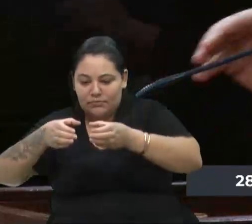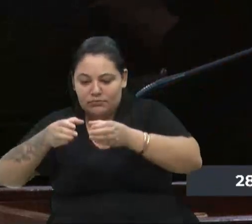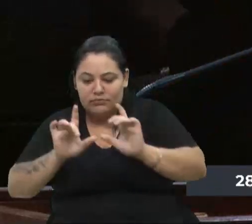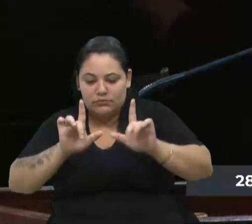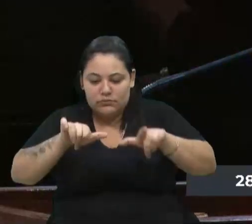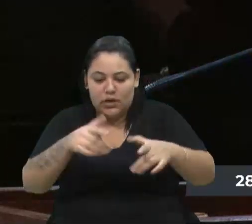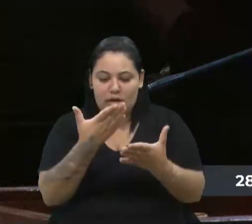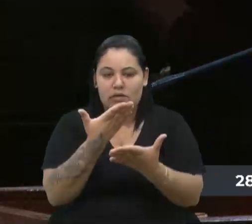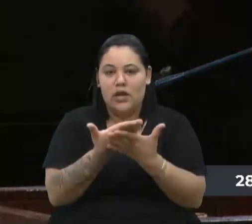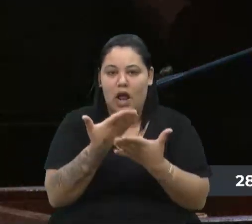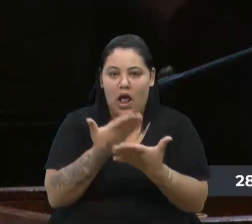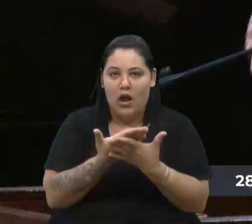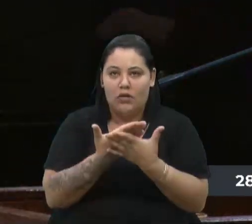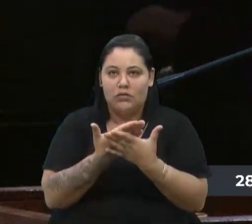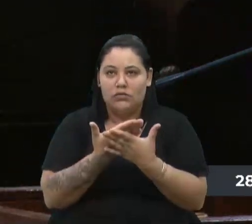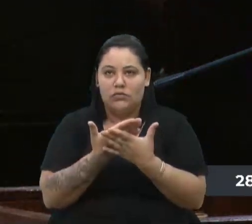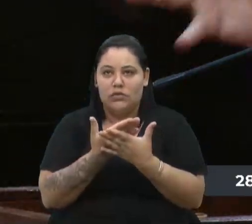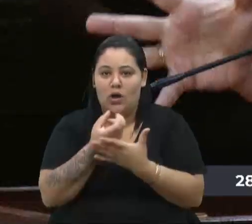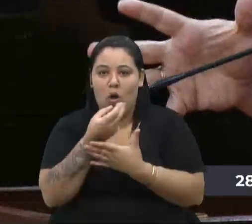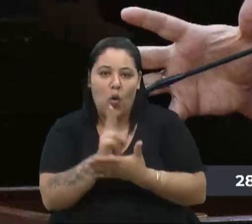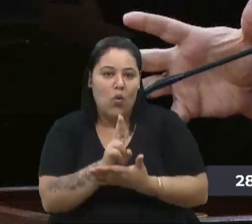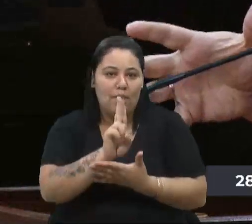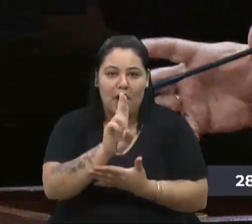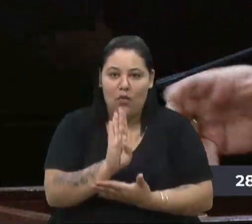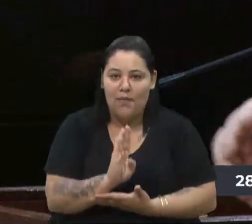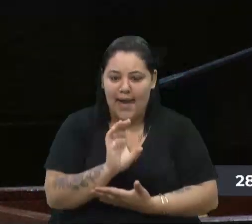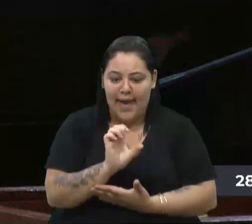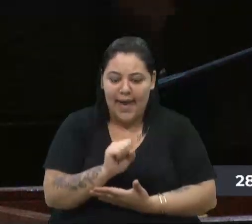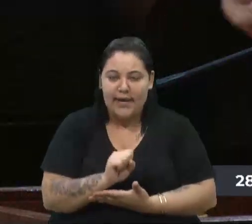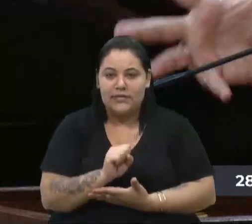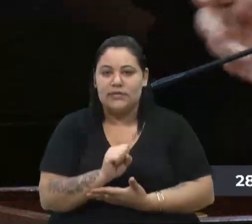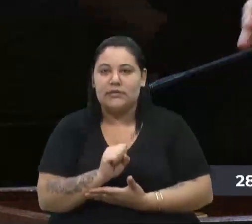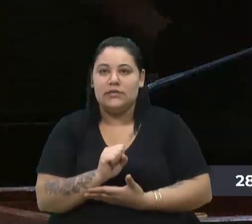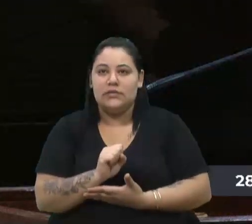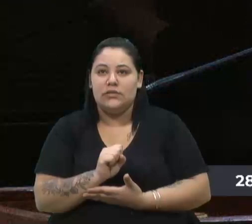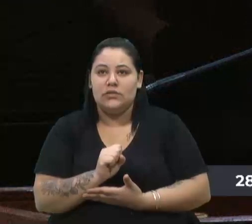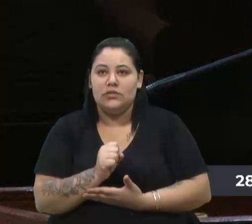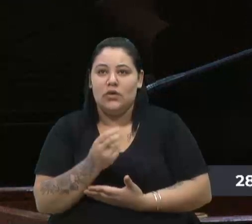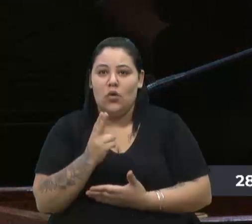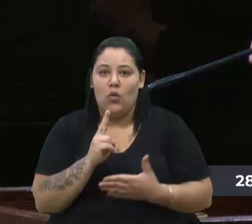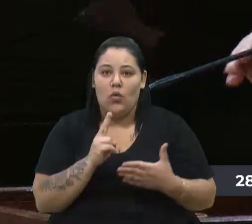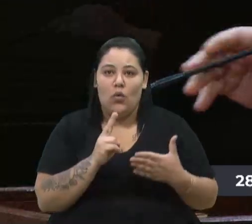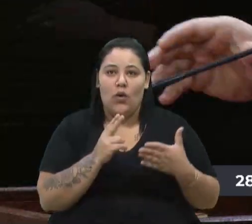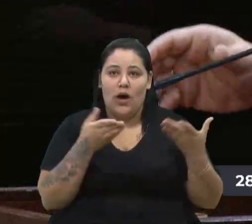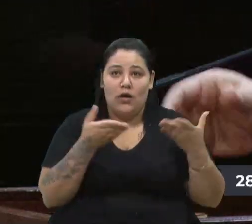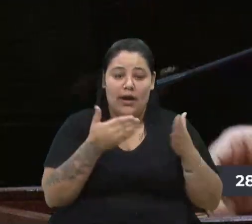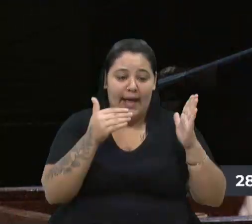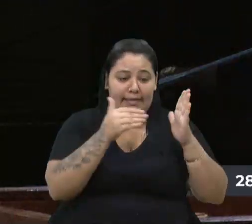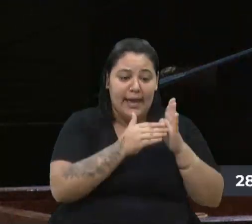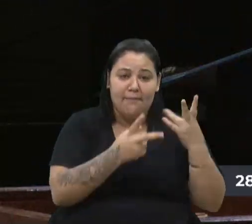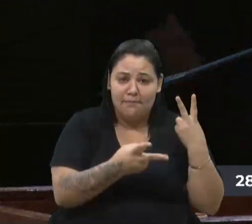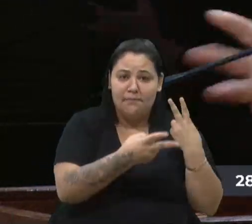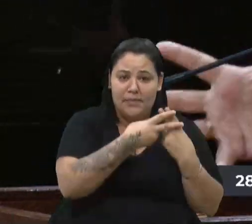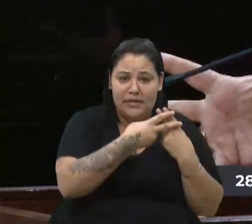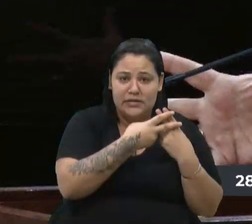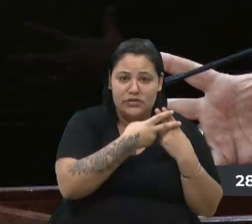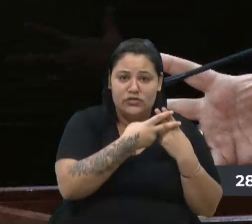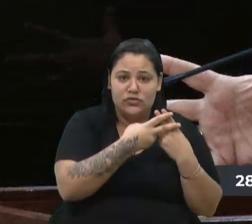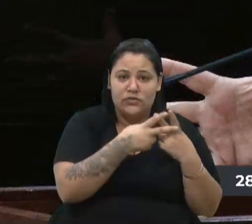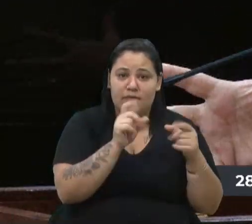aula enfim, ou uma UBS e agora até presídio eles estão fazendo isso é um tempo